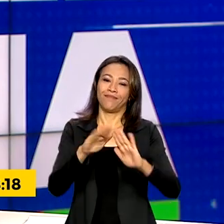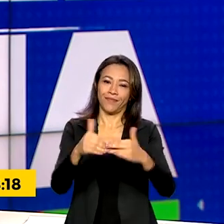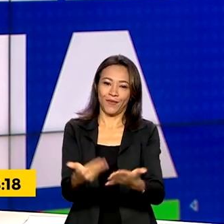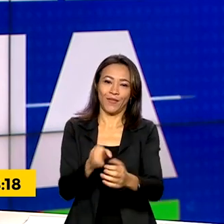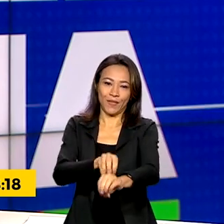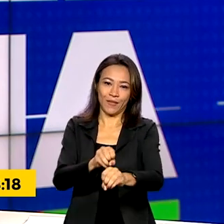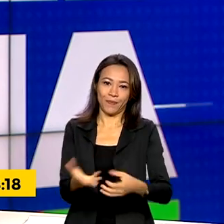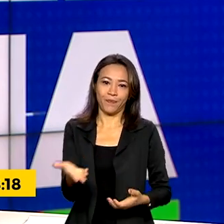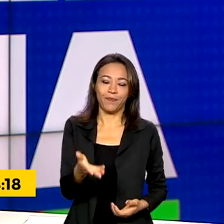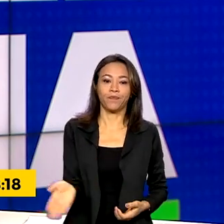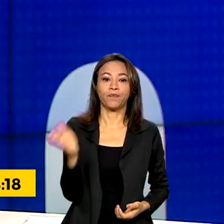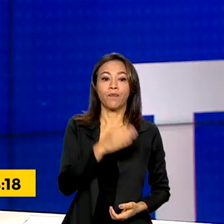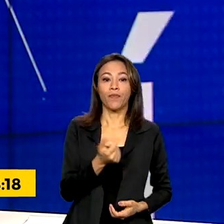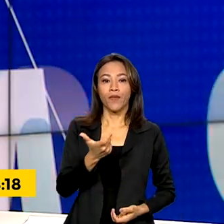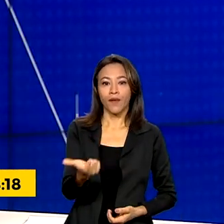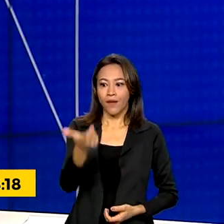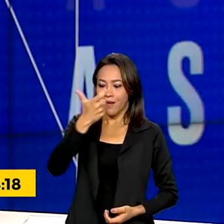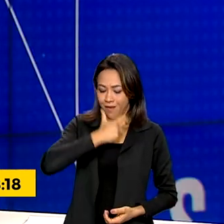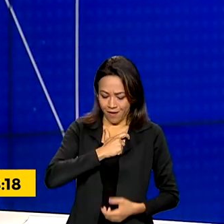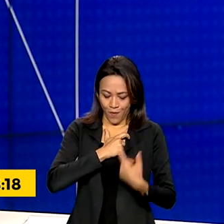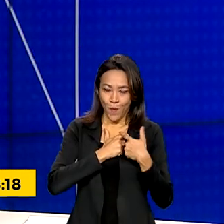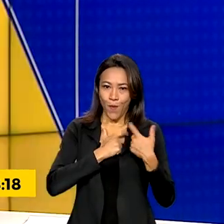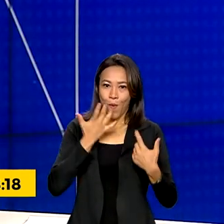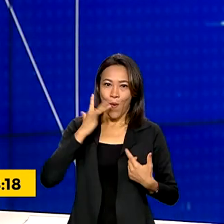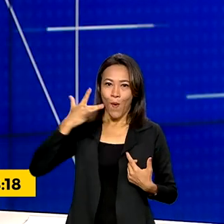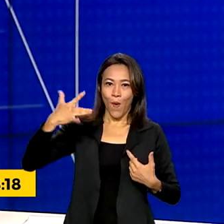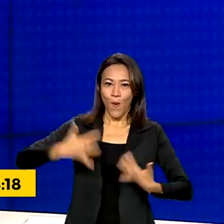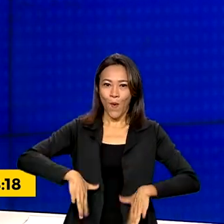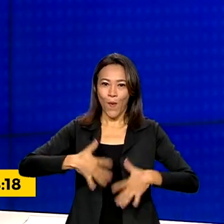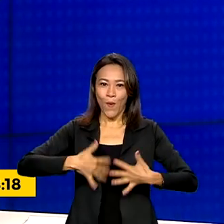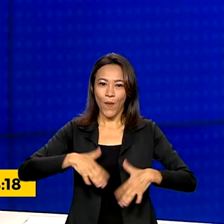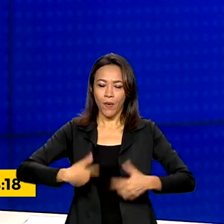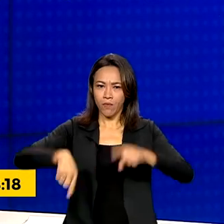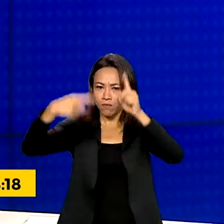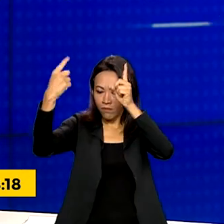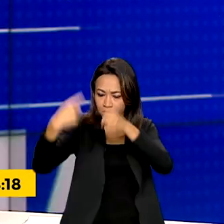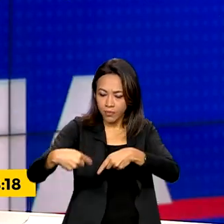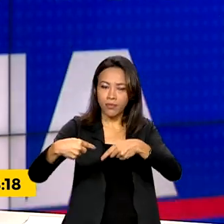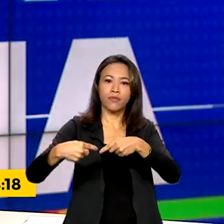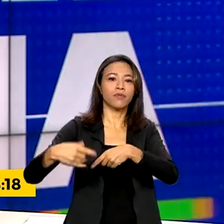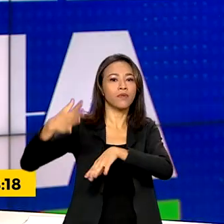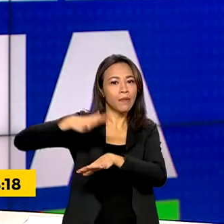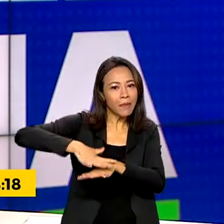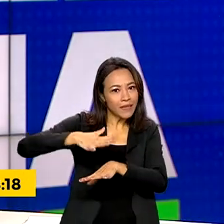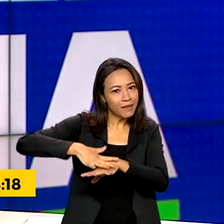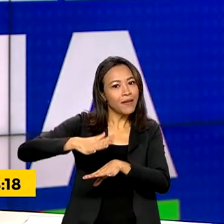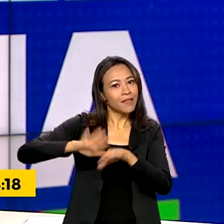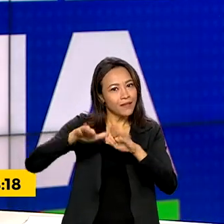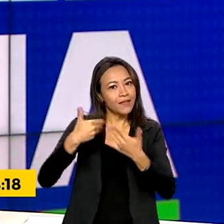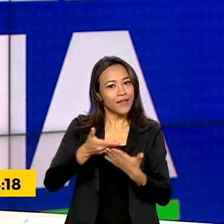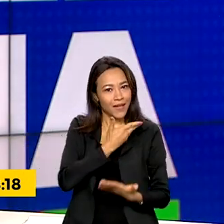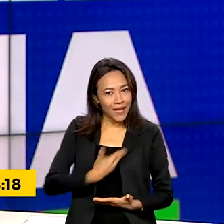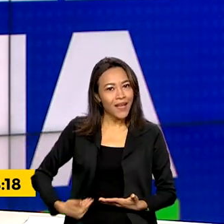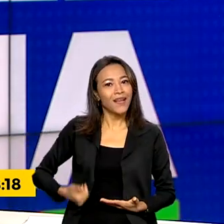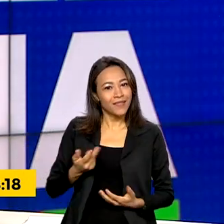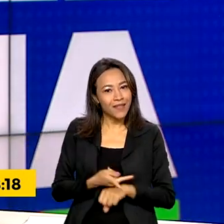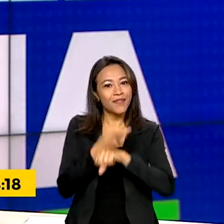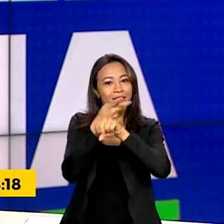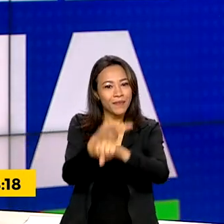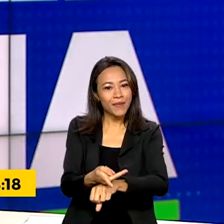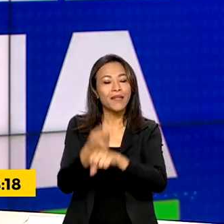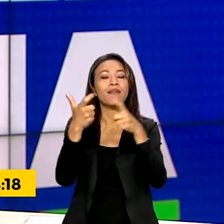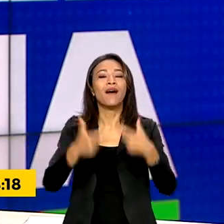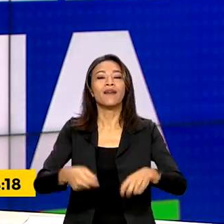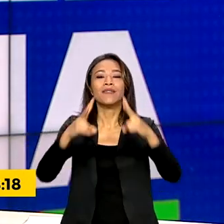Medalhistas de ouro na Olimpíada Brasileira de Matemática das Escolas Públicas foram premiados em Florianópolis, Santa